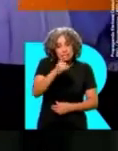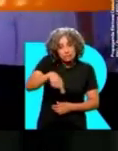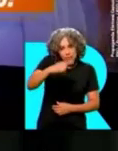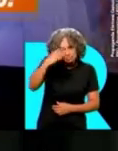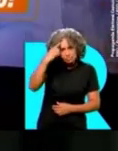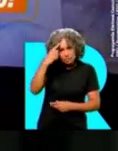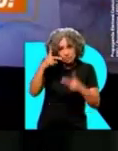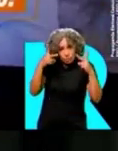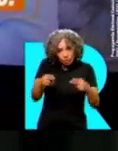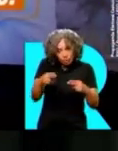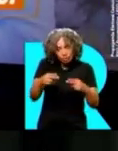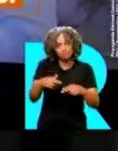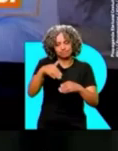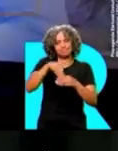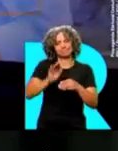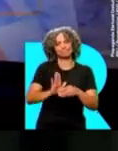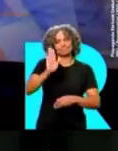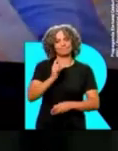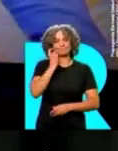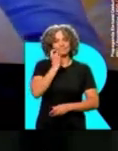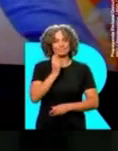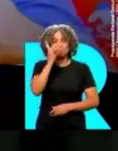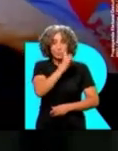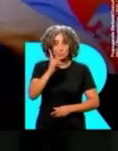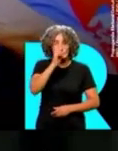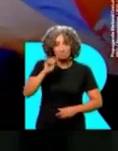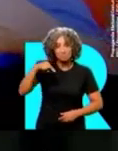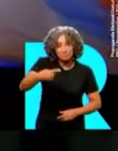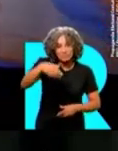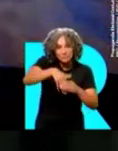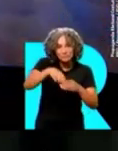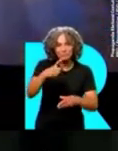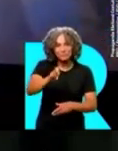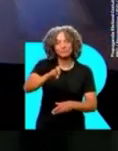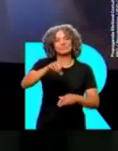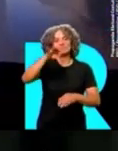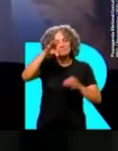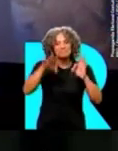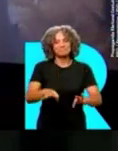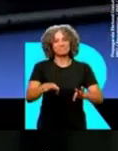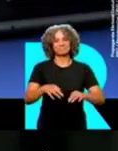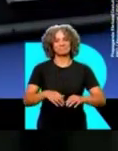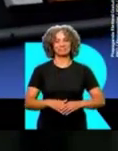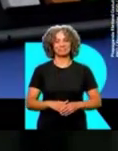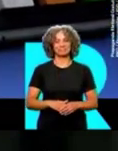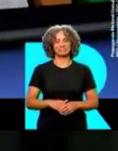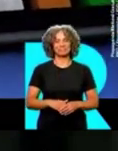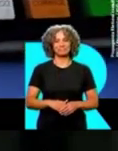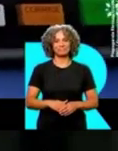como eu, o candidato é Ricardo. No próximo domingo, vote 15 e confirma.